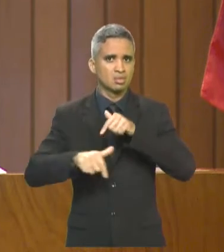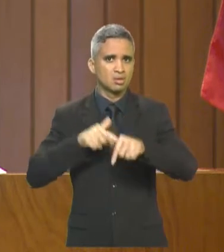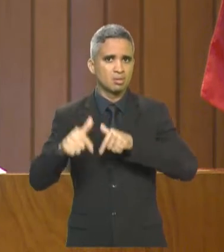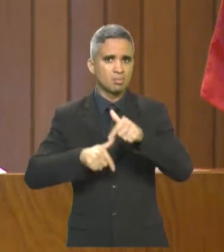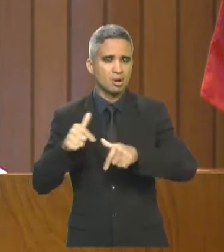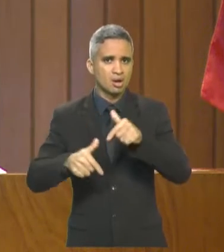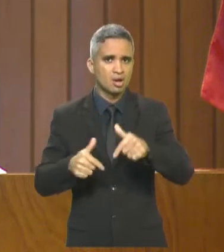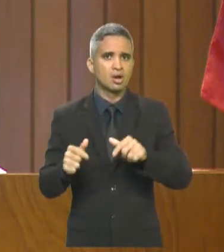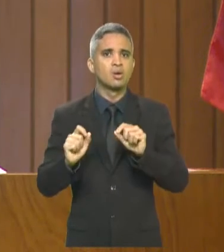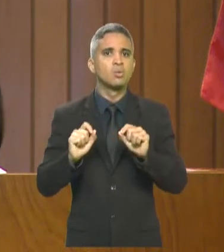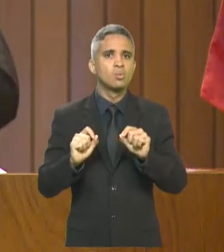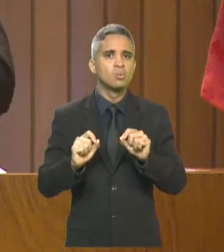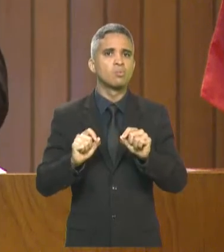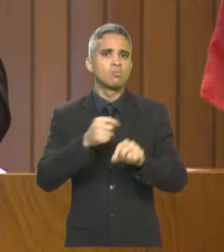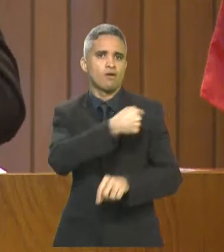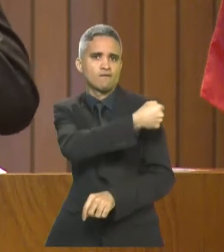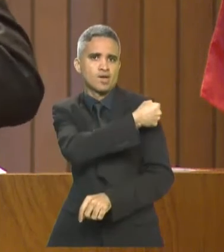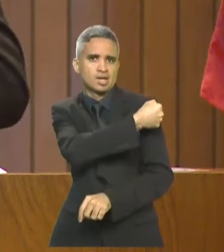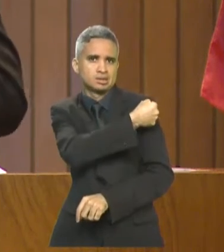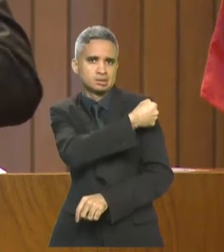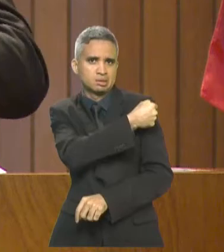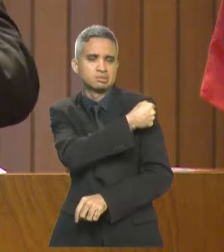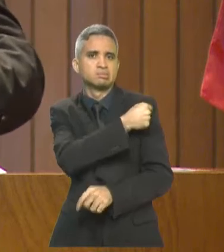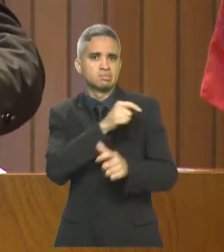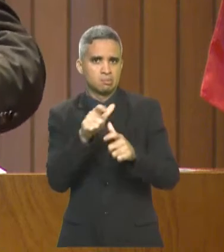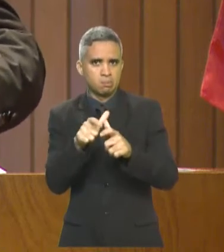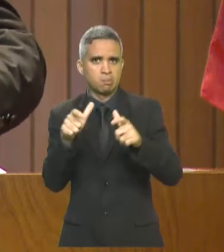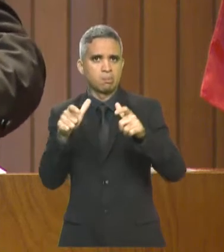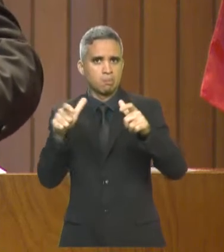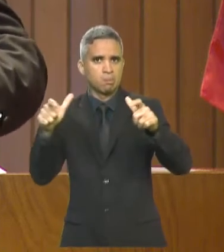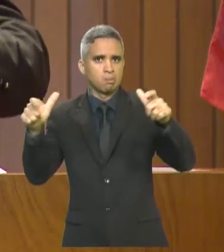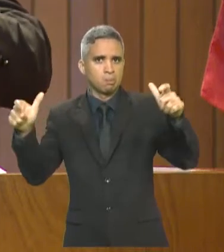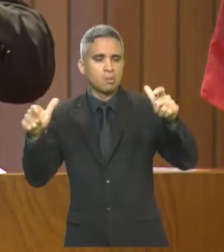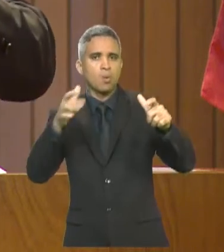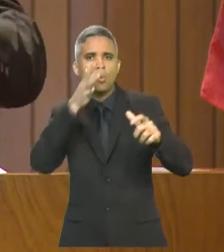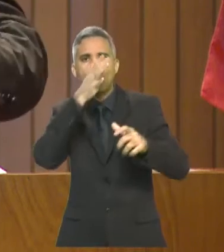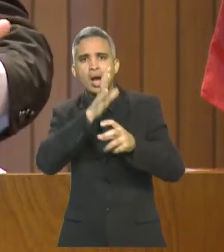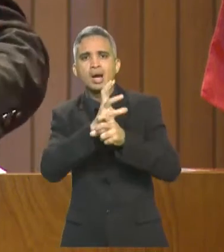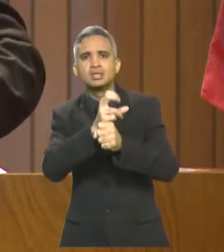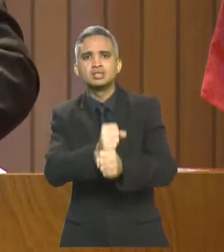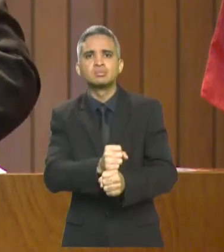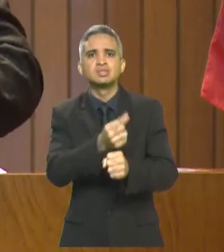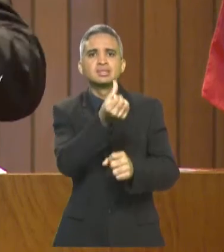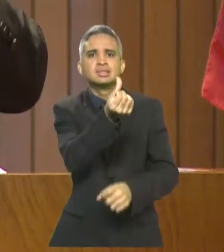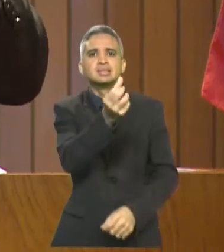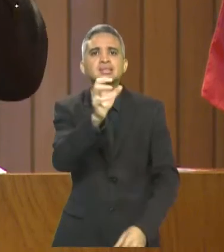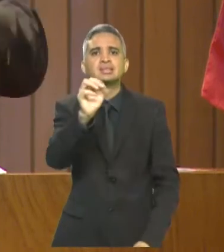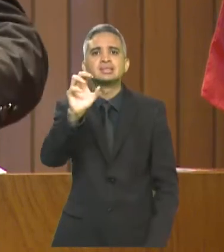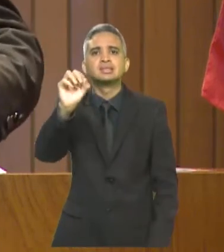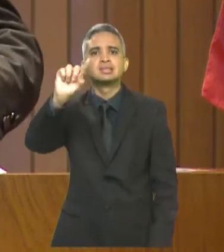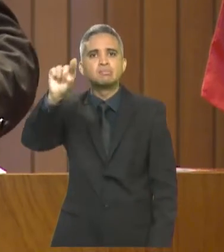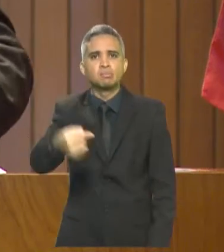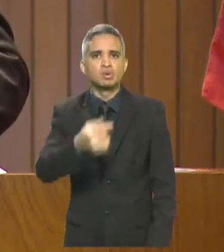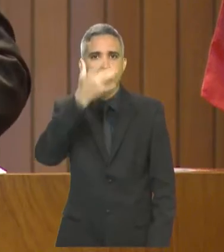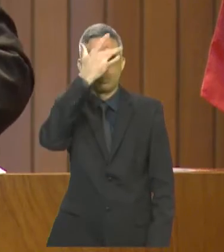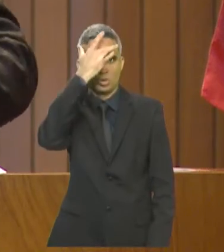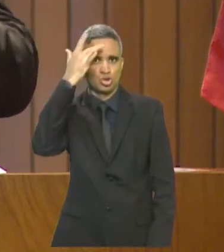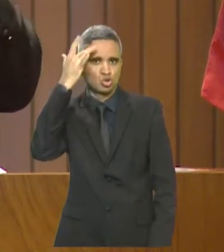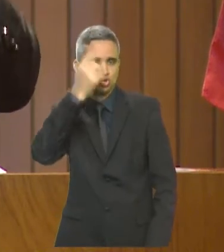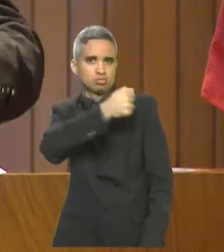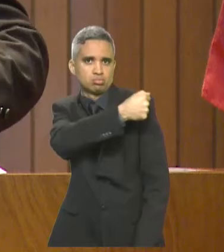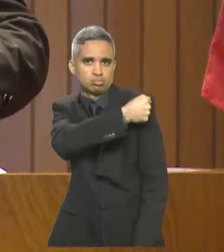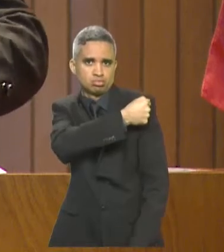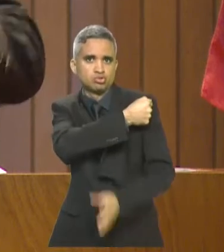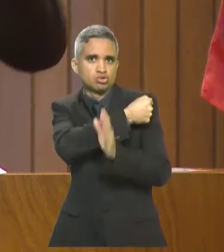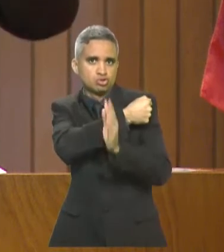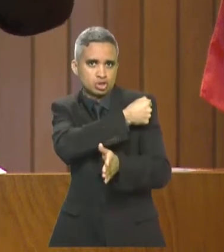avançado na vacinação, já chegamos a quase 60 mil pessoas vacinadas, vacinação nesta semana